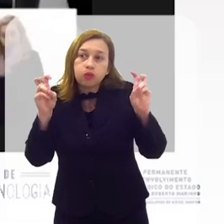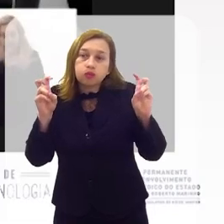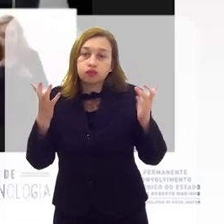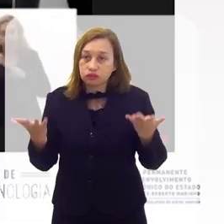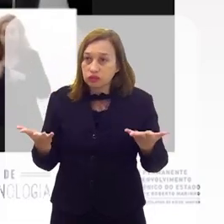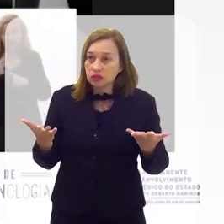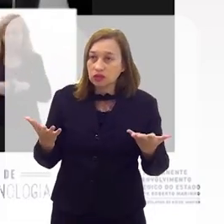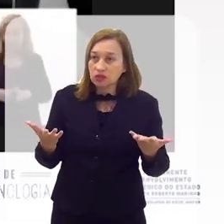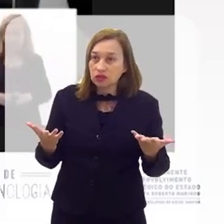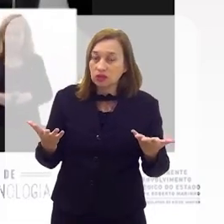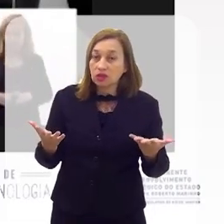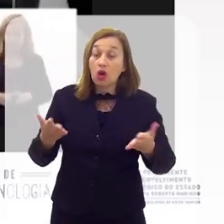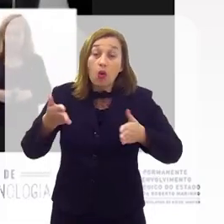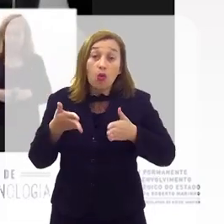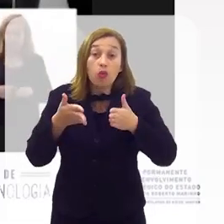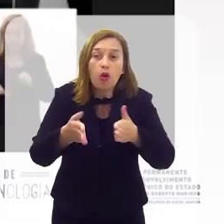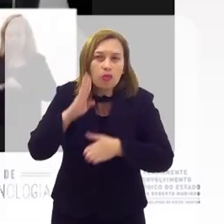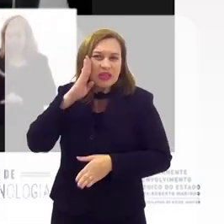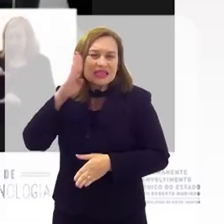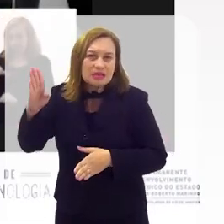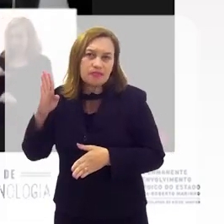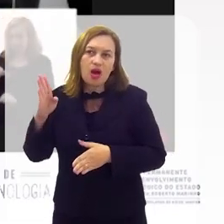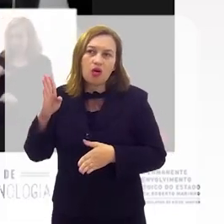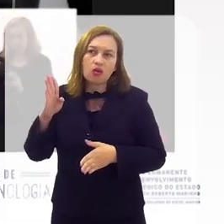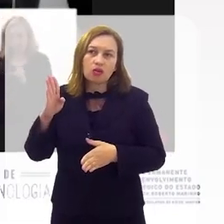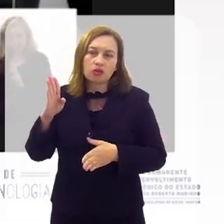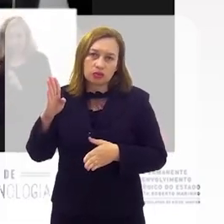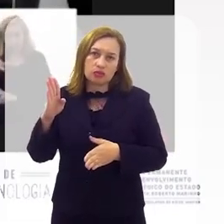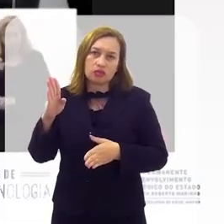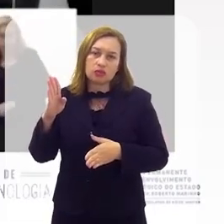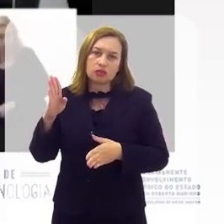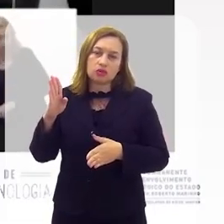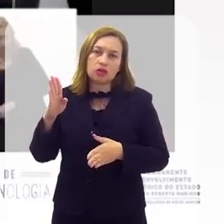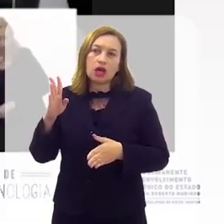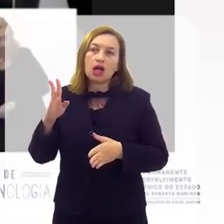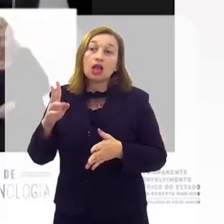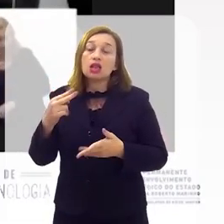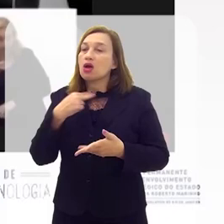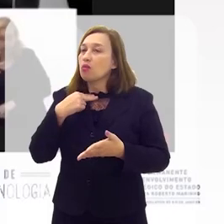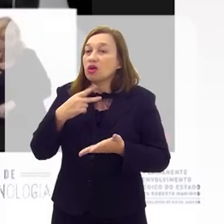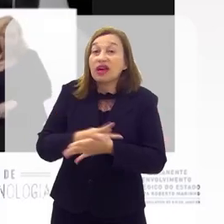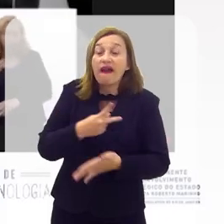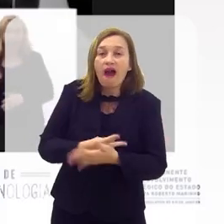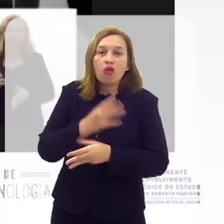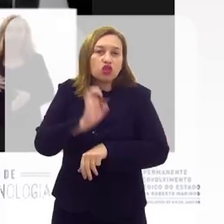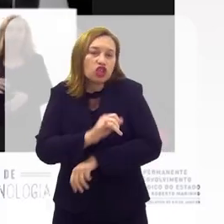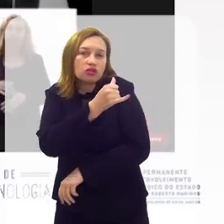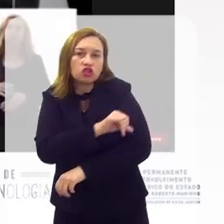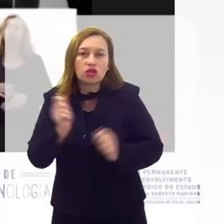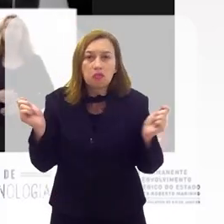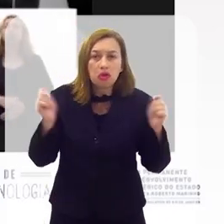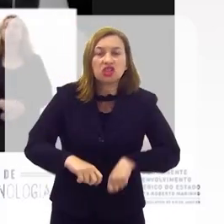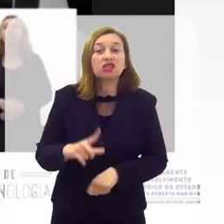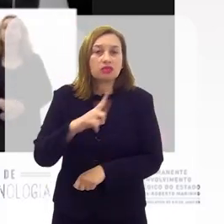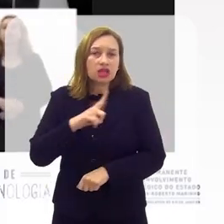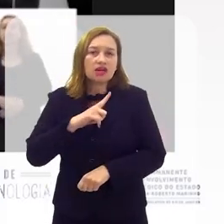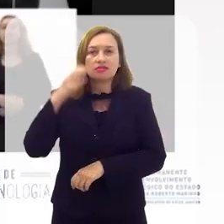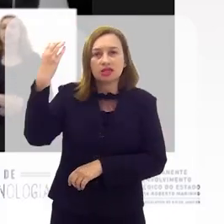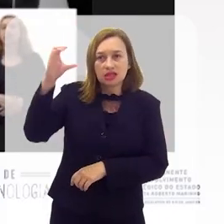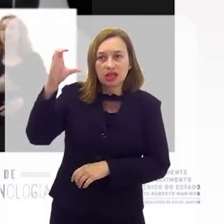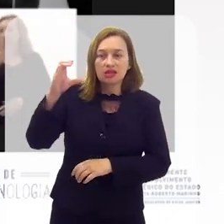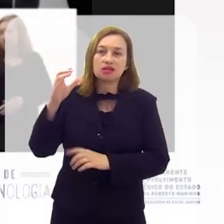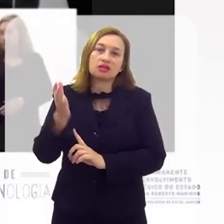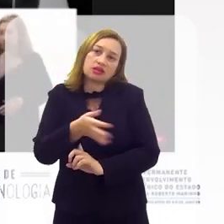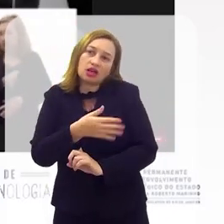Porque, senão, a gente inverte a questão aqui que o Mick dizia. A gente coloca um ponto que é central, mas na frente, bota o carro na frente dos bois.